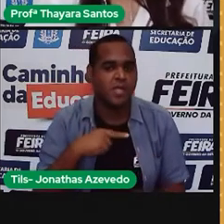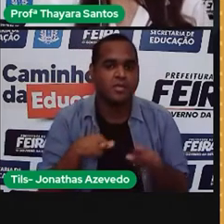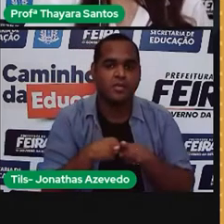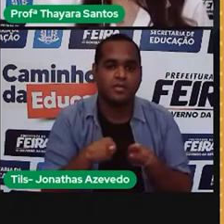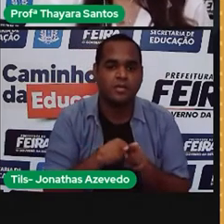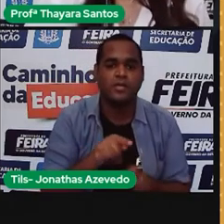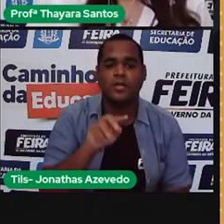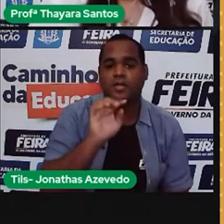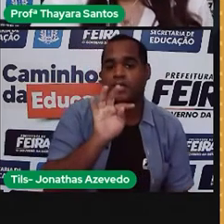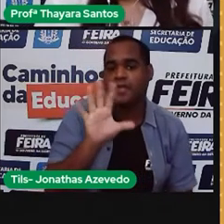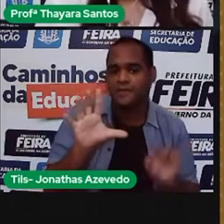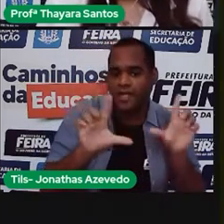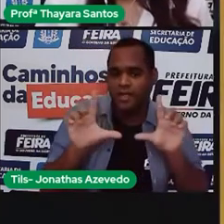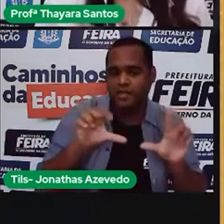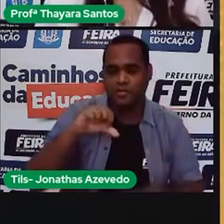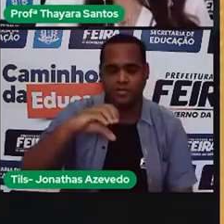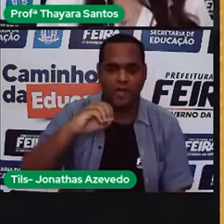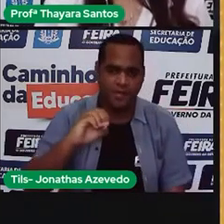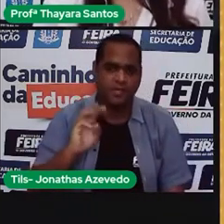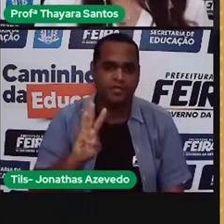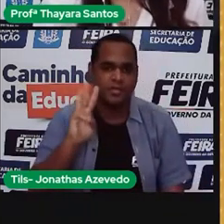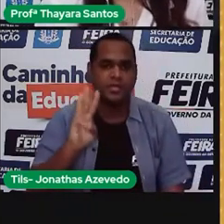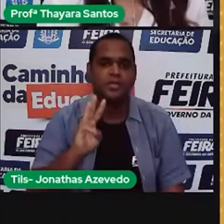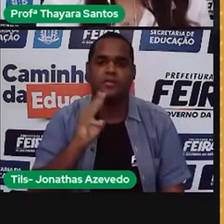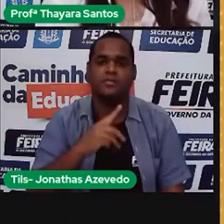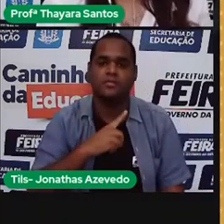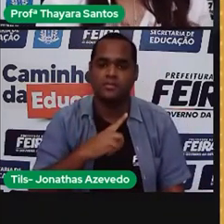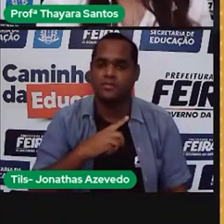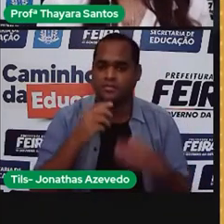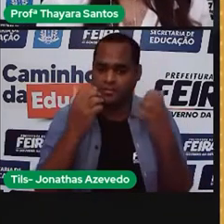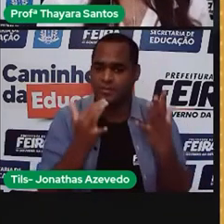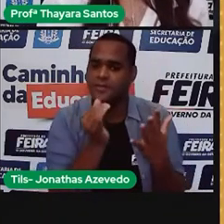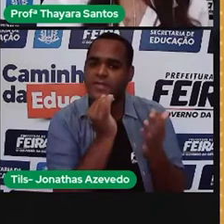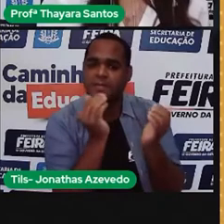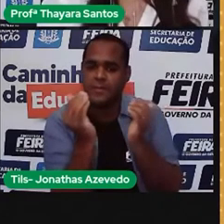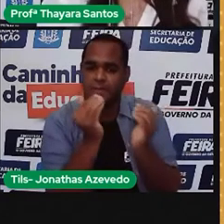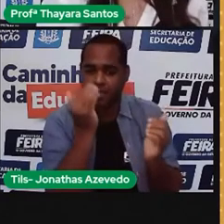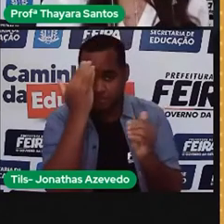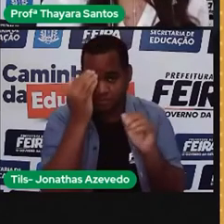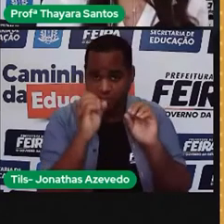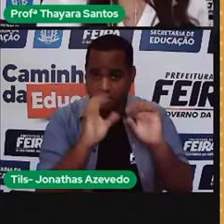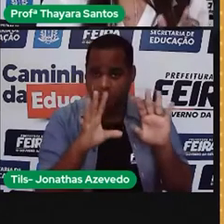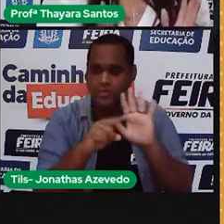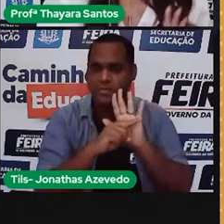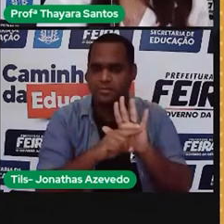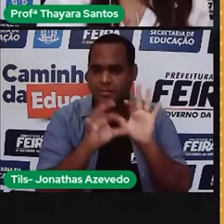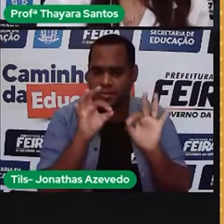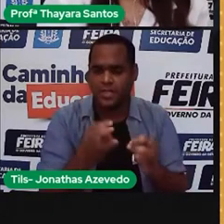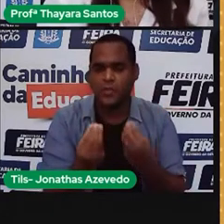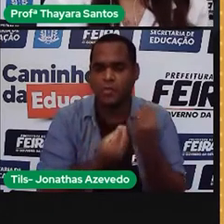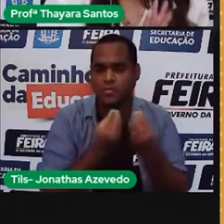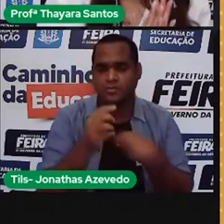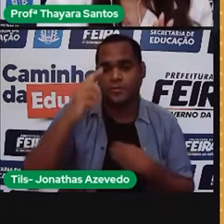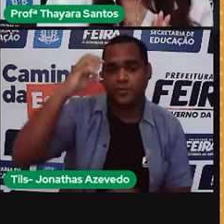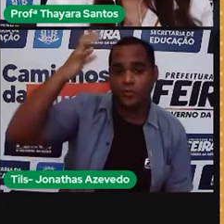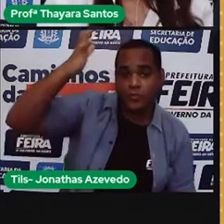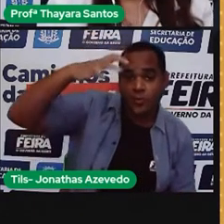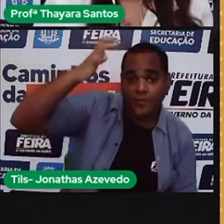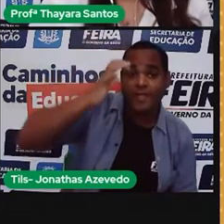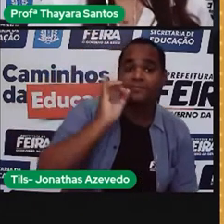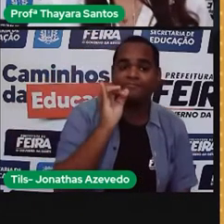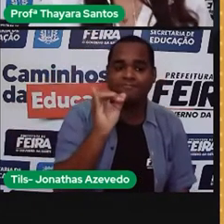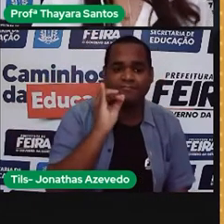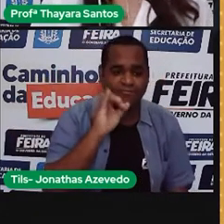90 watts. Agora sim, vamos para um exemplo. E nesse exemplo, eu resolvi pegar o chuveiro, tá? O chuveiro